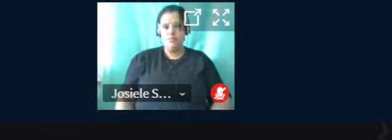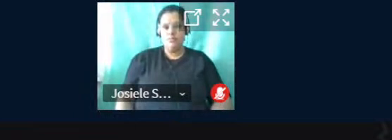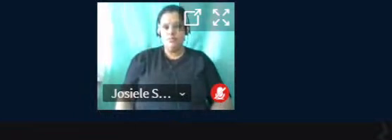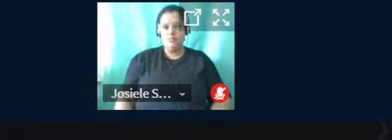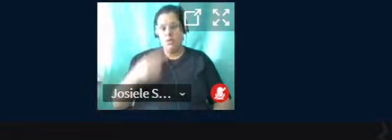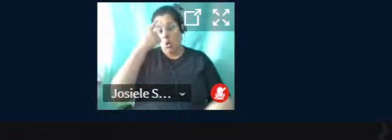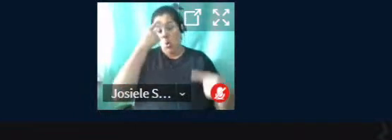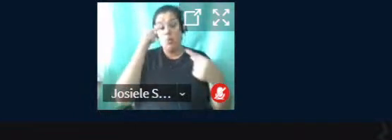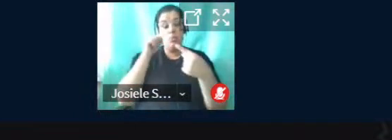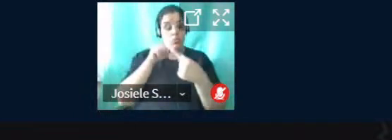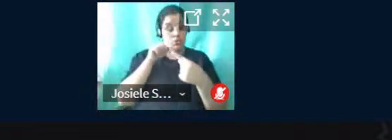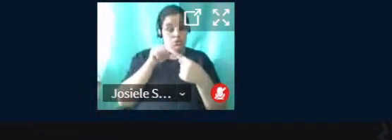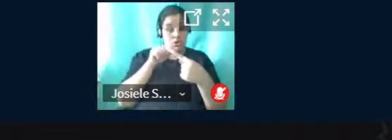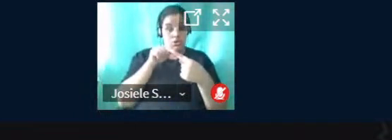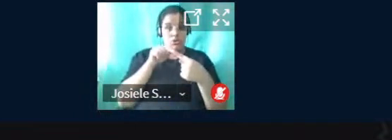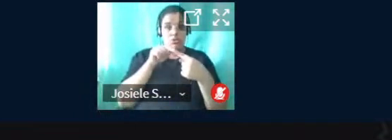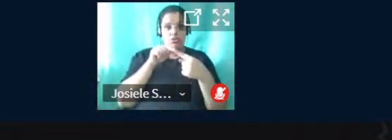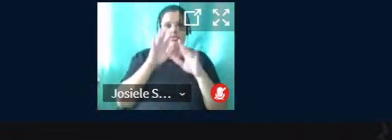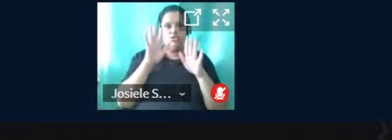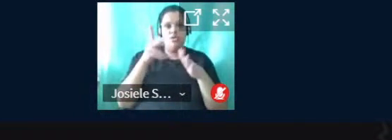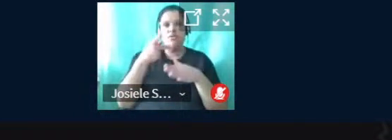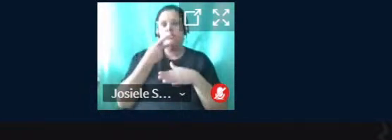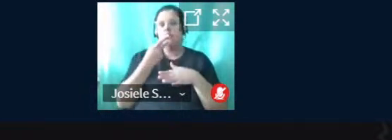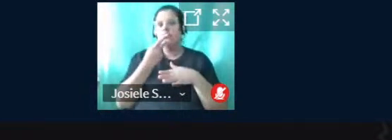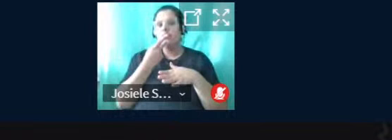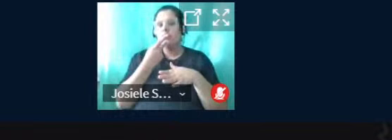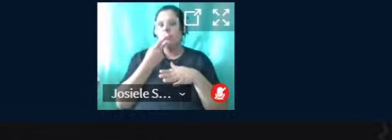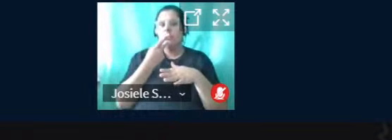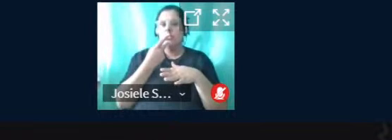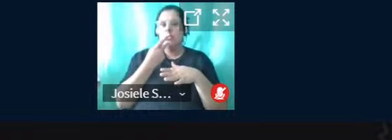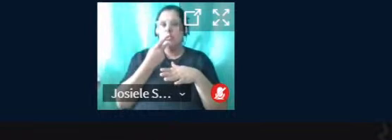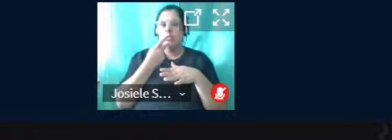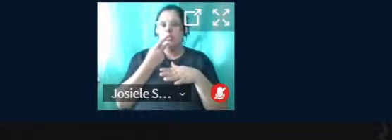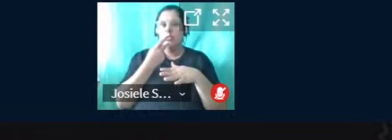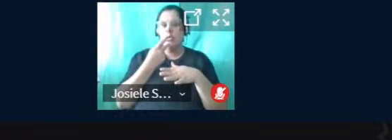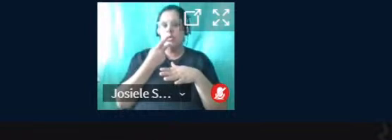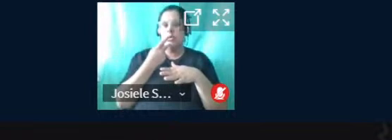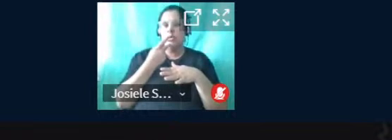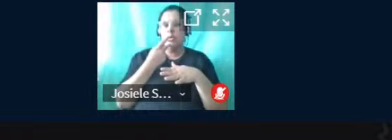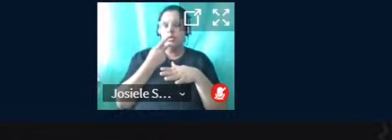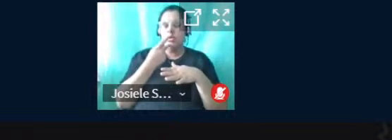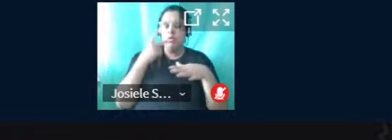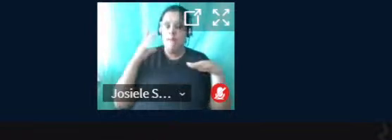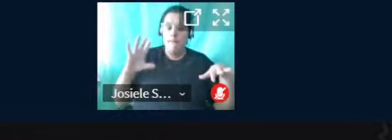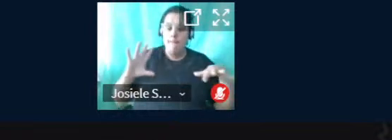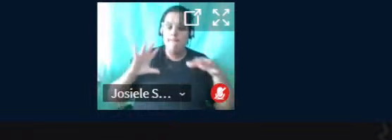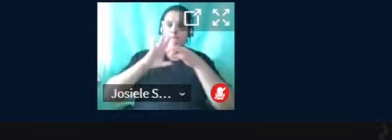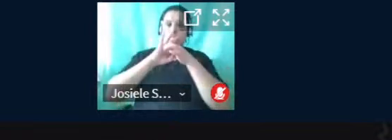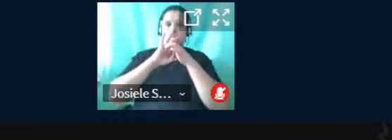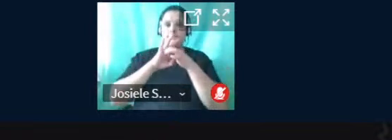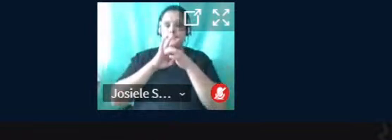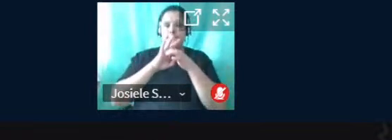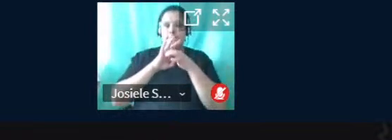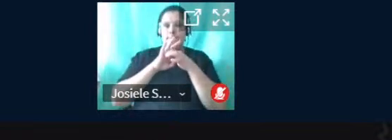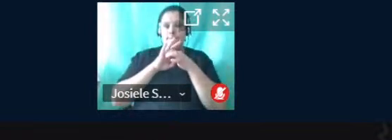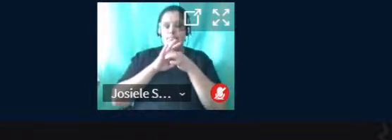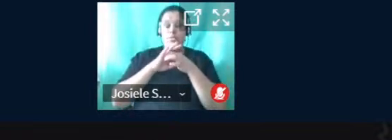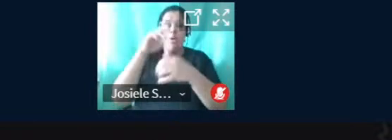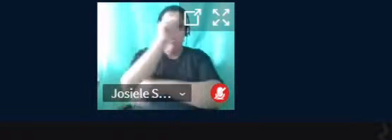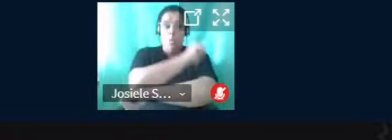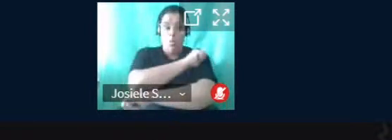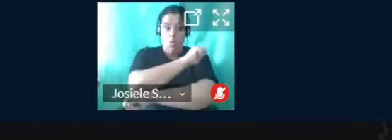Bom, o nosso objetivo, então, como o Eduardo falou, vou reafirmar, que é reintegrar os